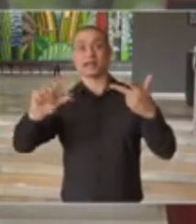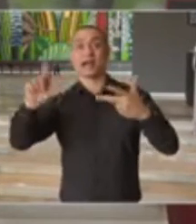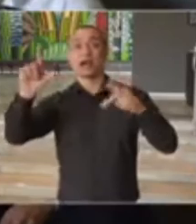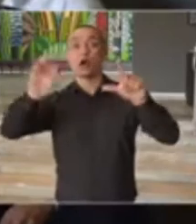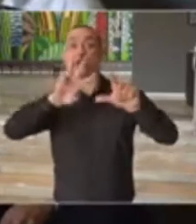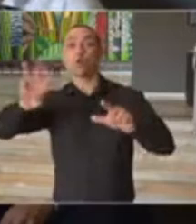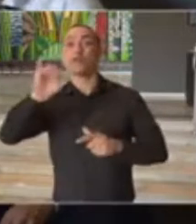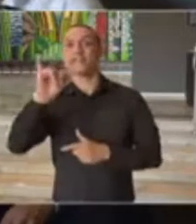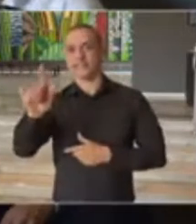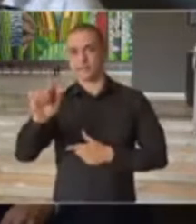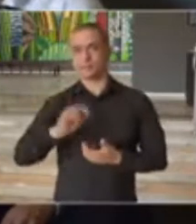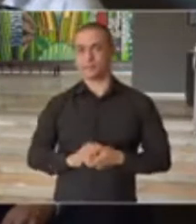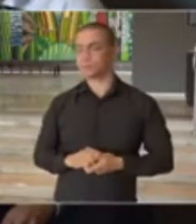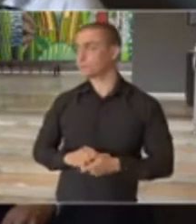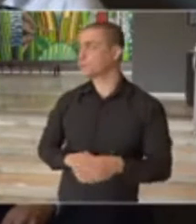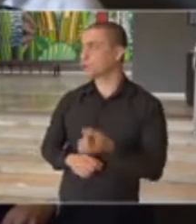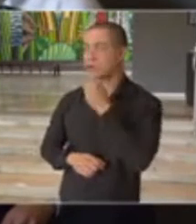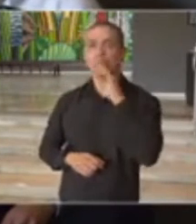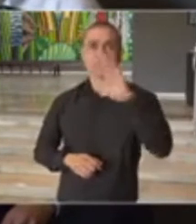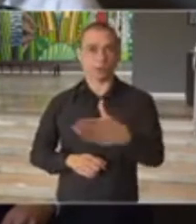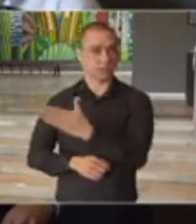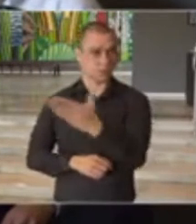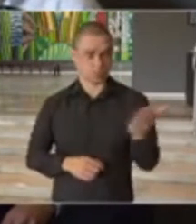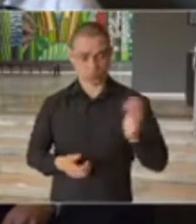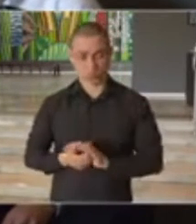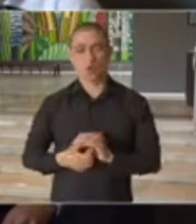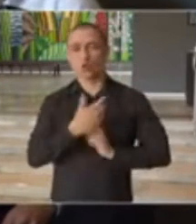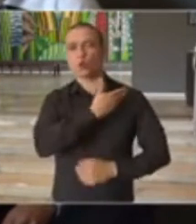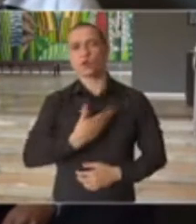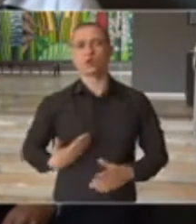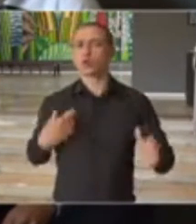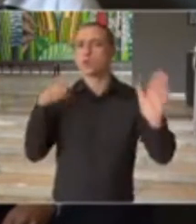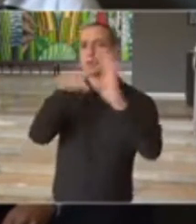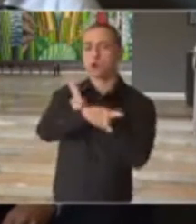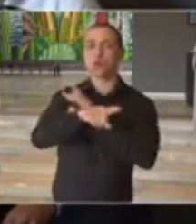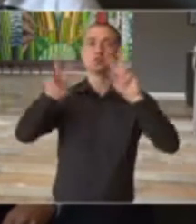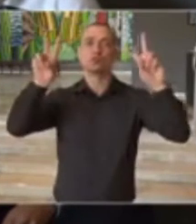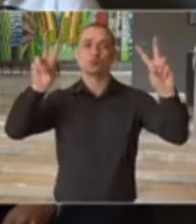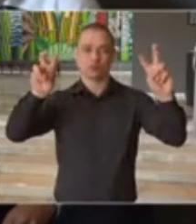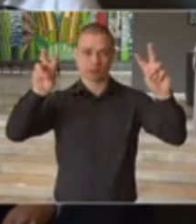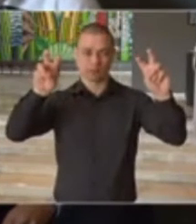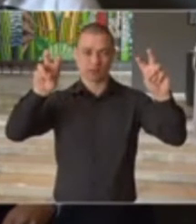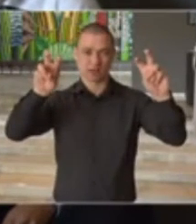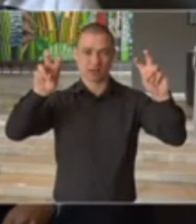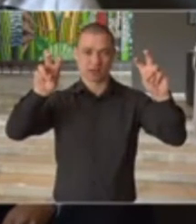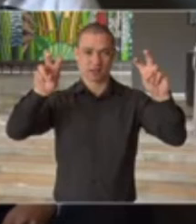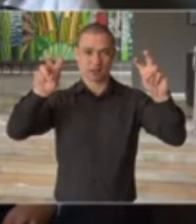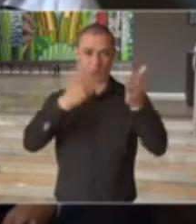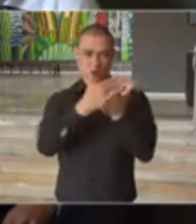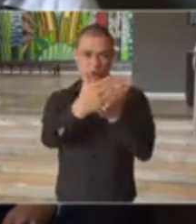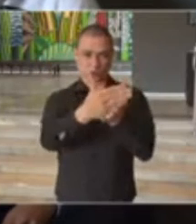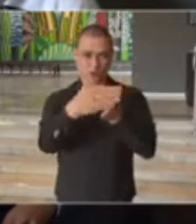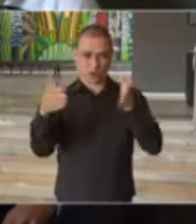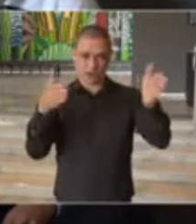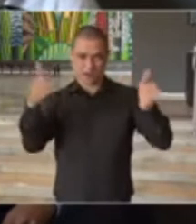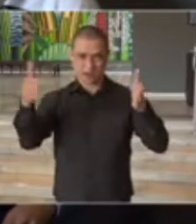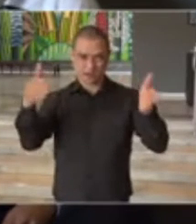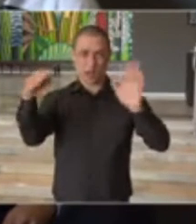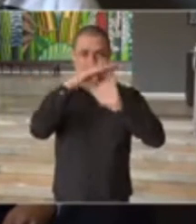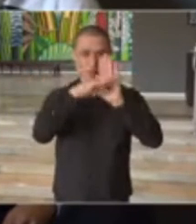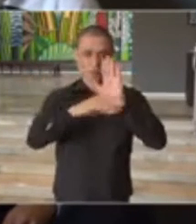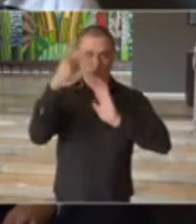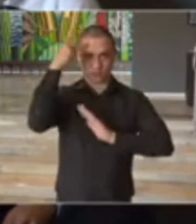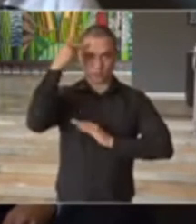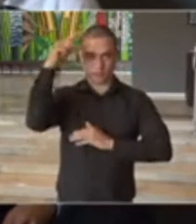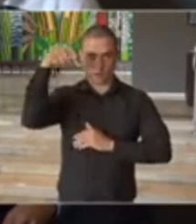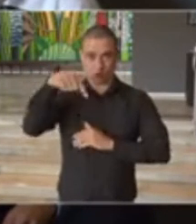Fábio. Obrigado, governador. Boa tarde. Boa tarde a todos. Governador, a minha pergunta é sobre o início da fase do Plano São Paulo,